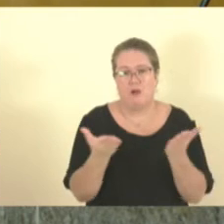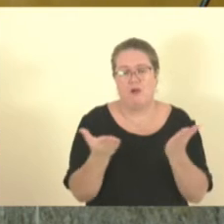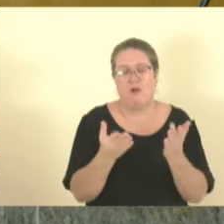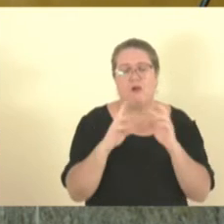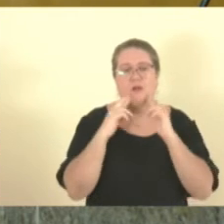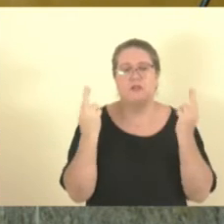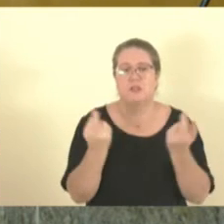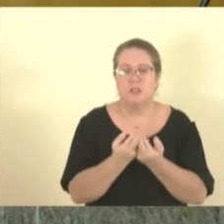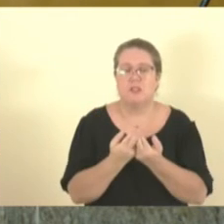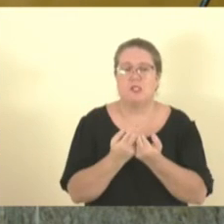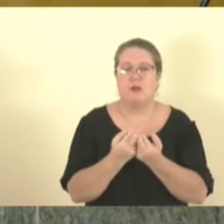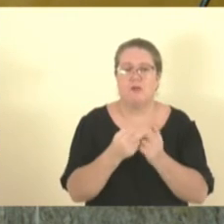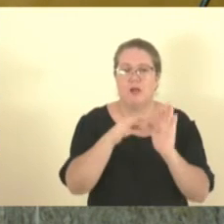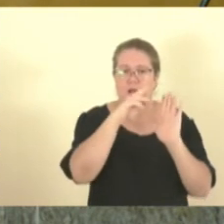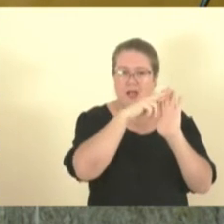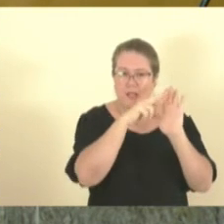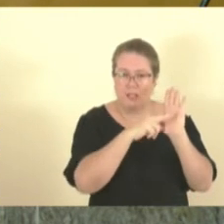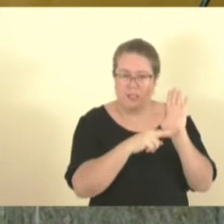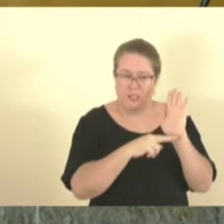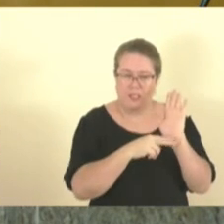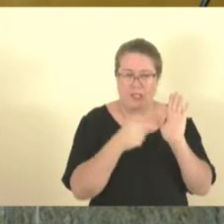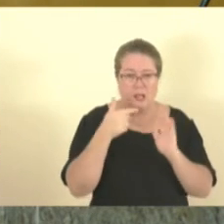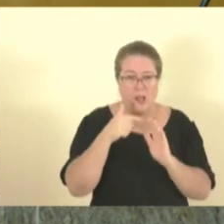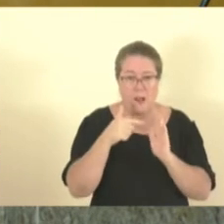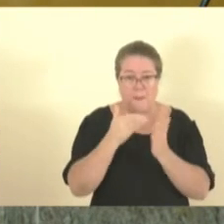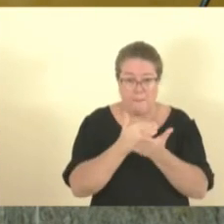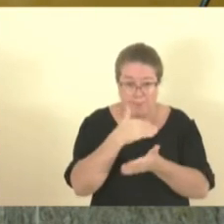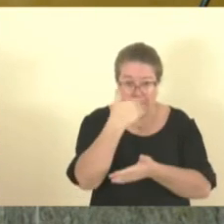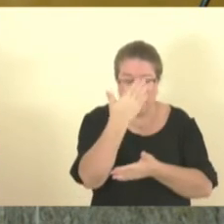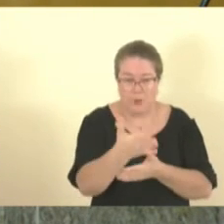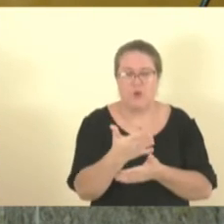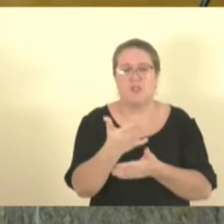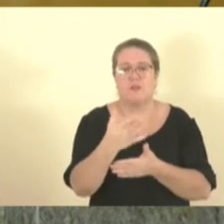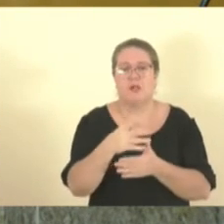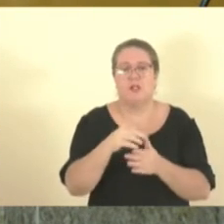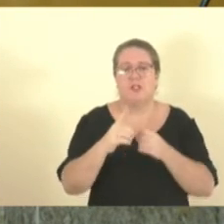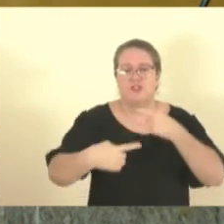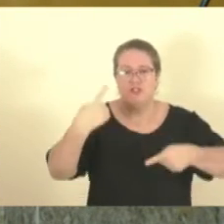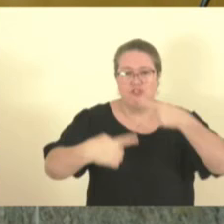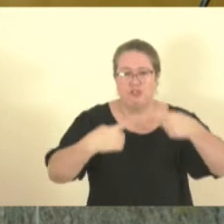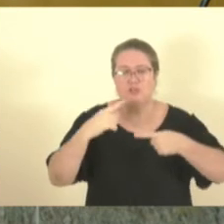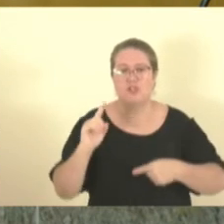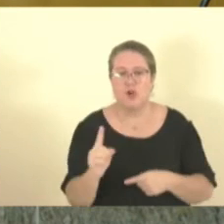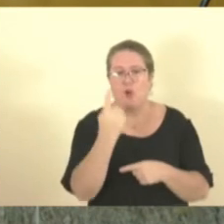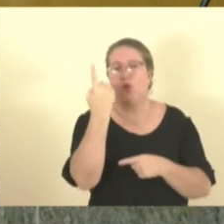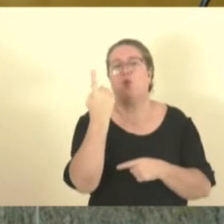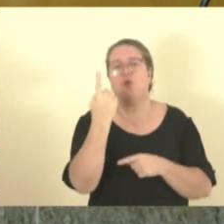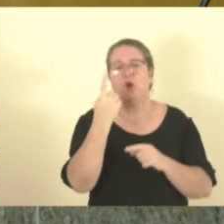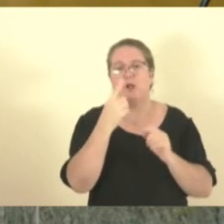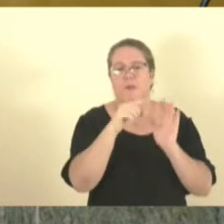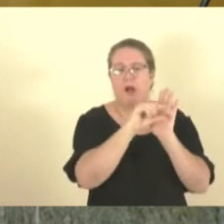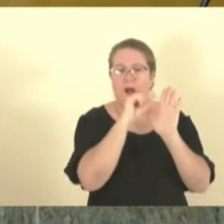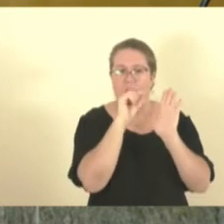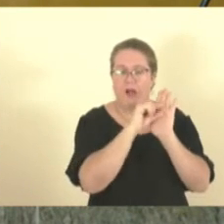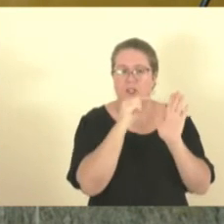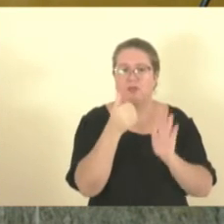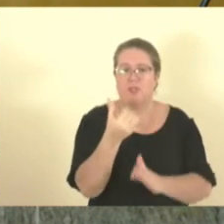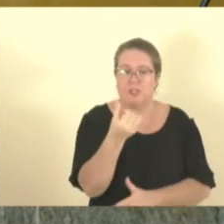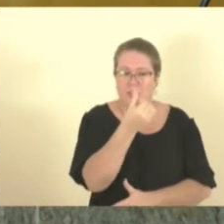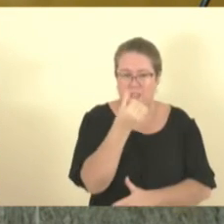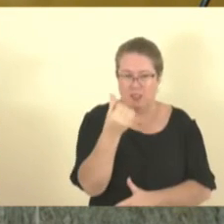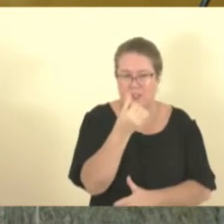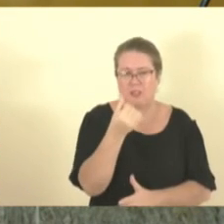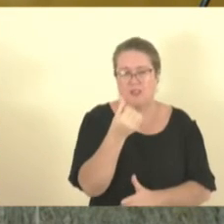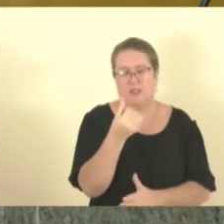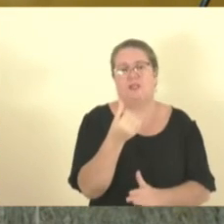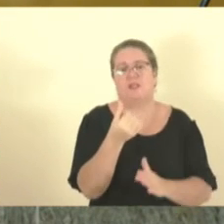a mesma, exceto as matérias votadas na sessão de hoje. Mais discussão única dos termos do artigo 66, parágrafo 6º